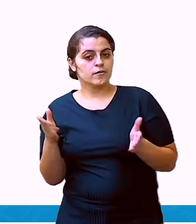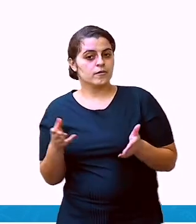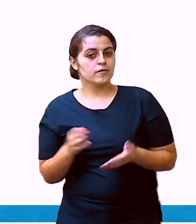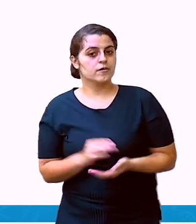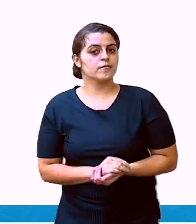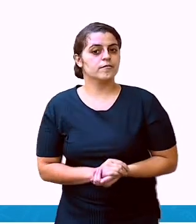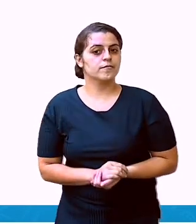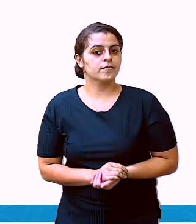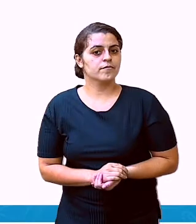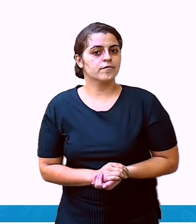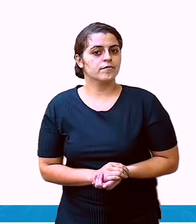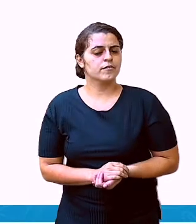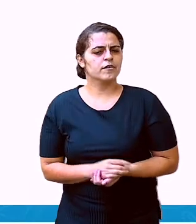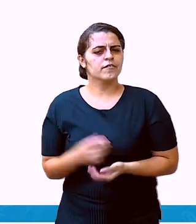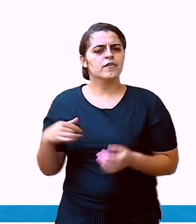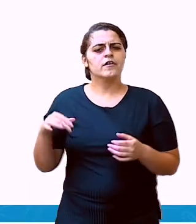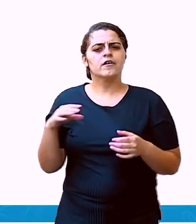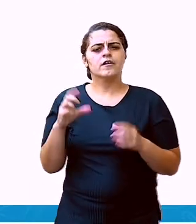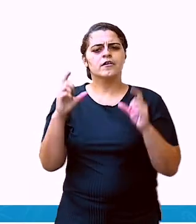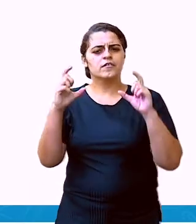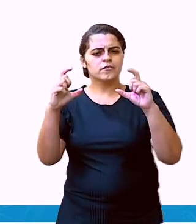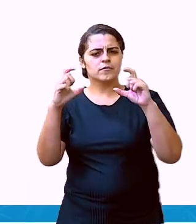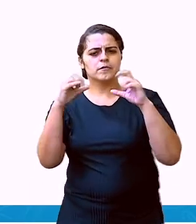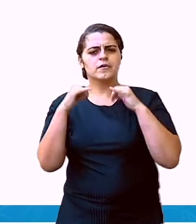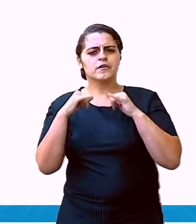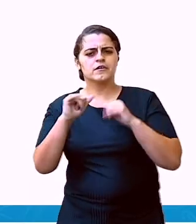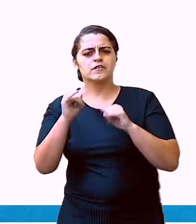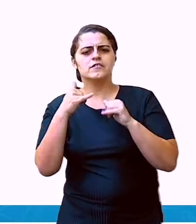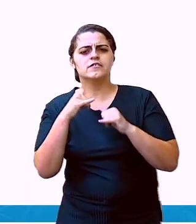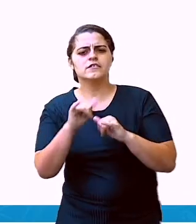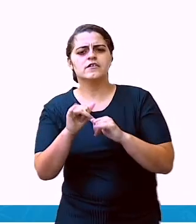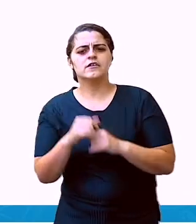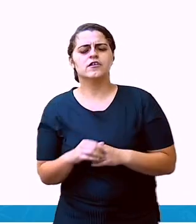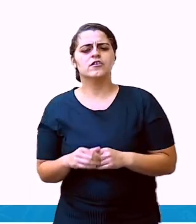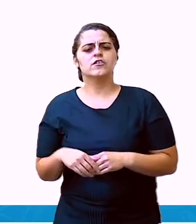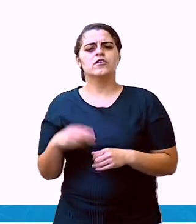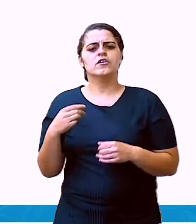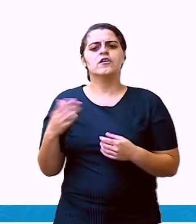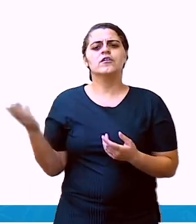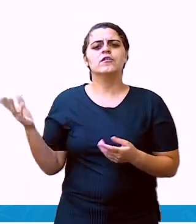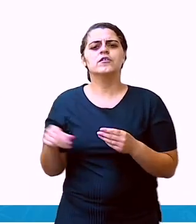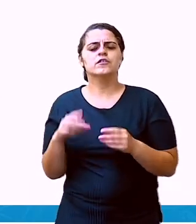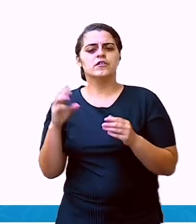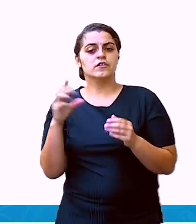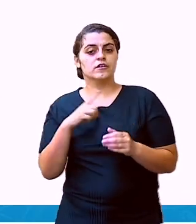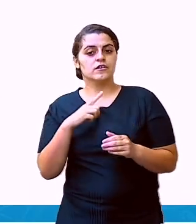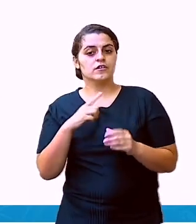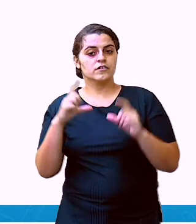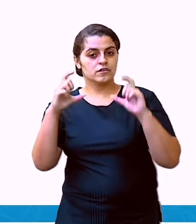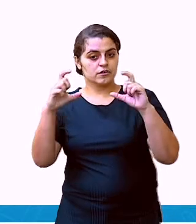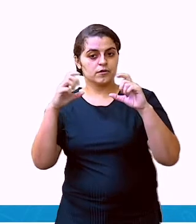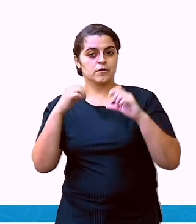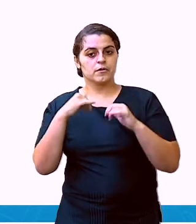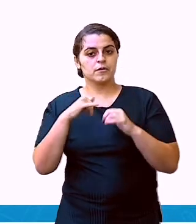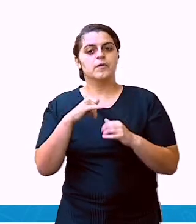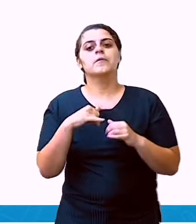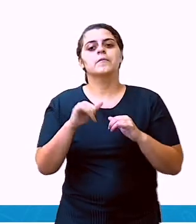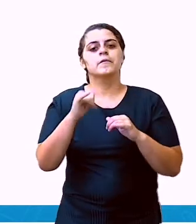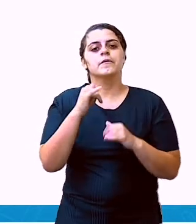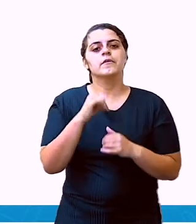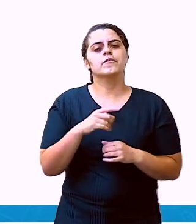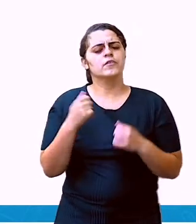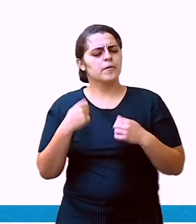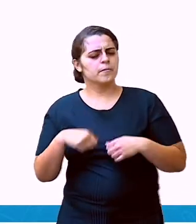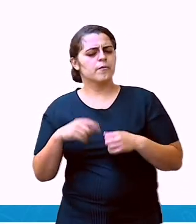ver as mensagens que se transmitem em um bilhete. Você pode